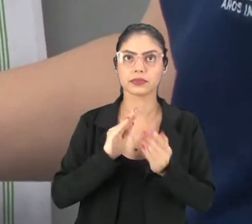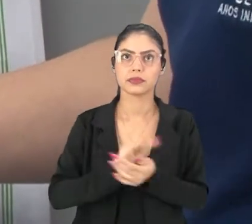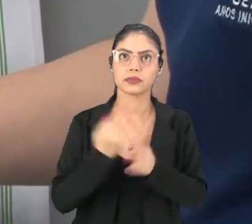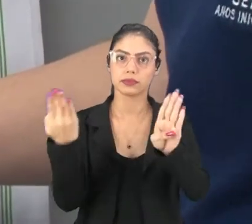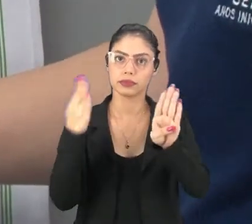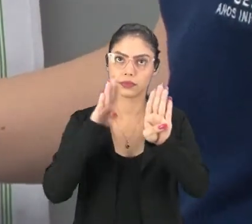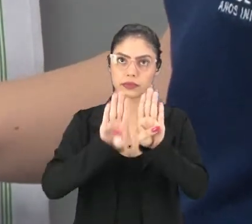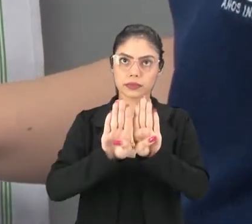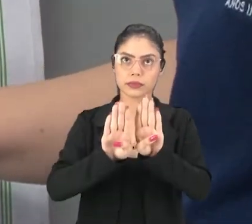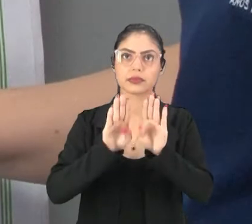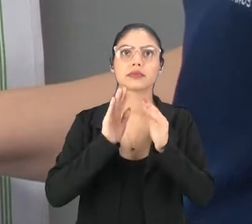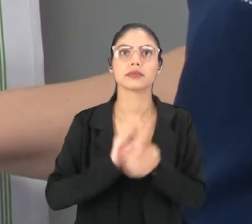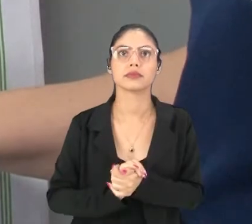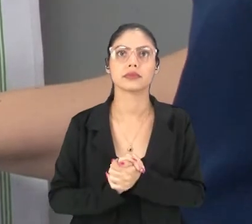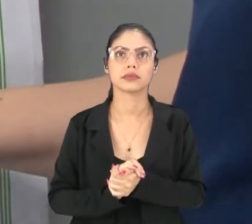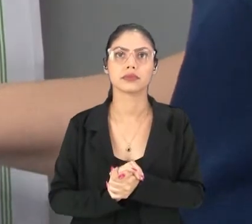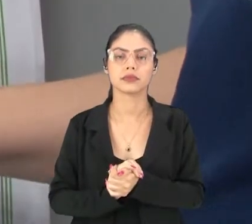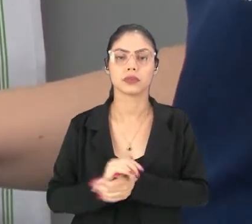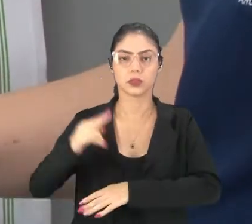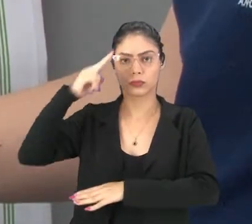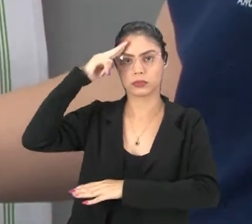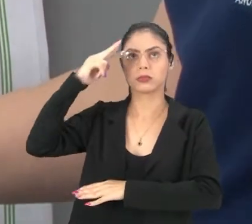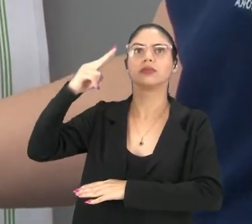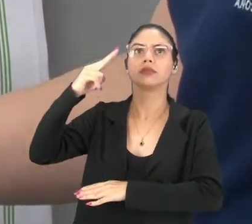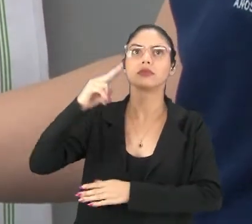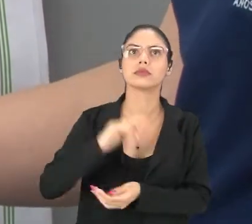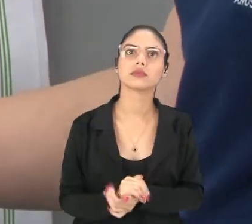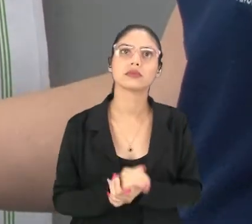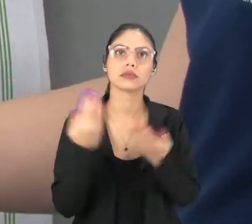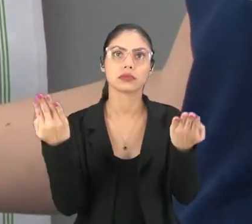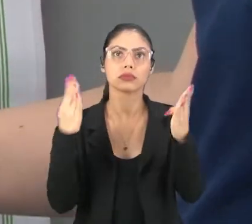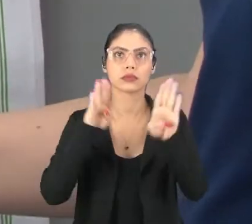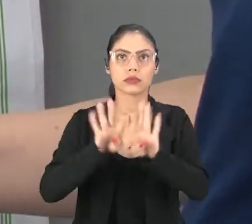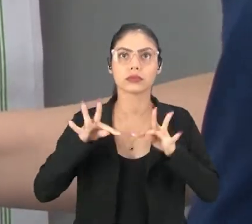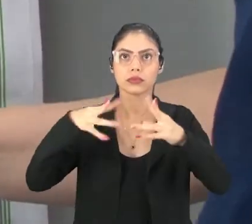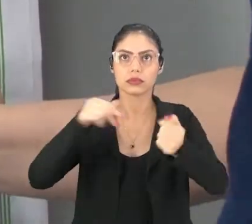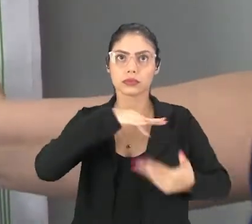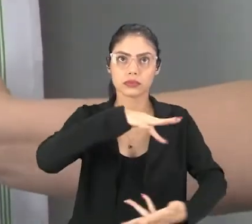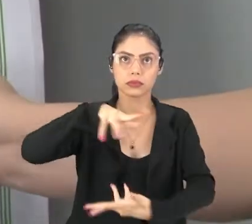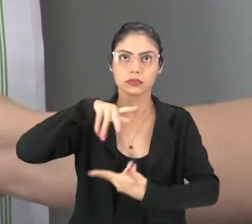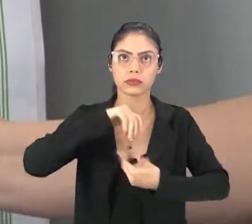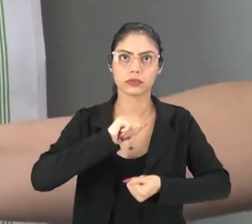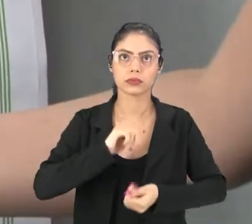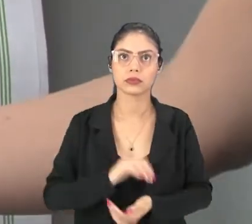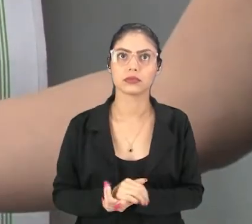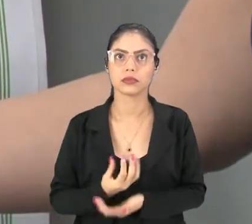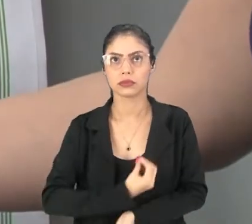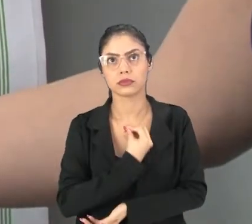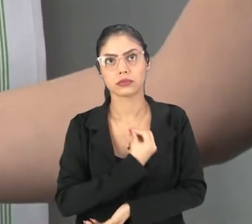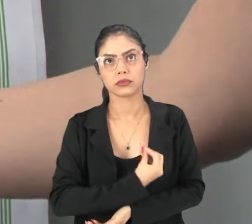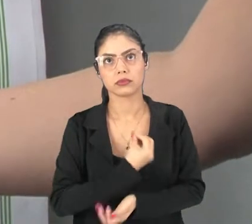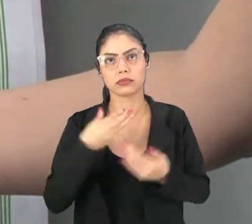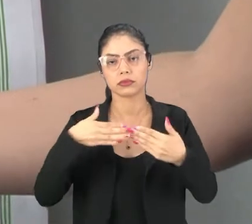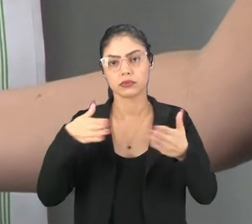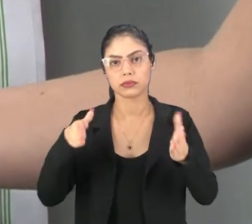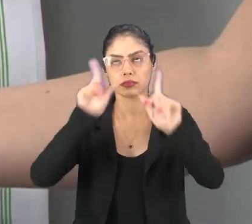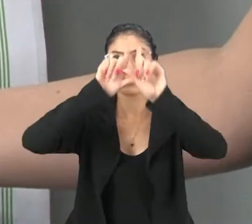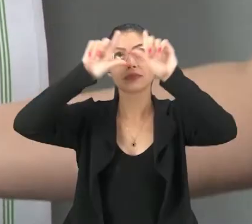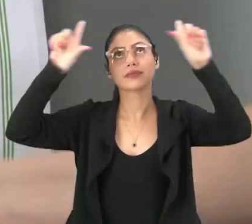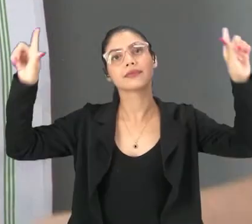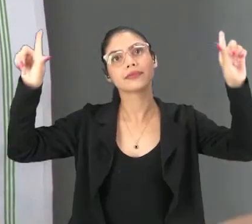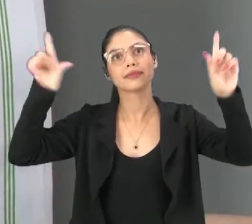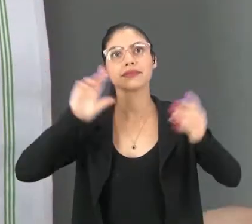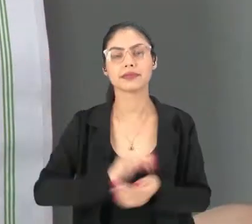Fecho a frente do quartel Eu fecho tudo nesse mundo Só vivo